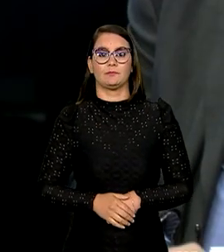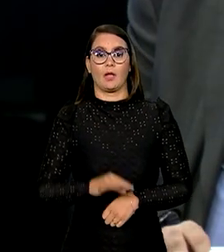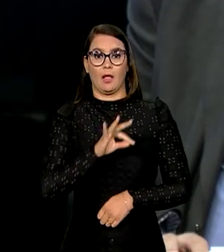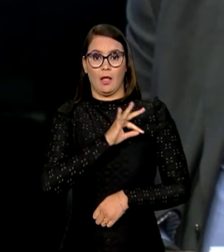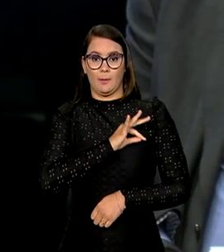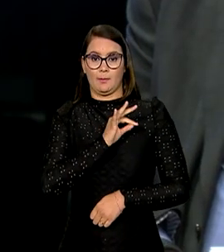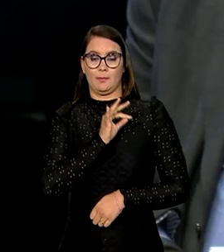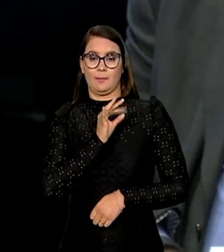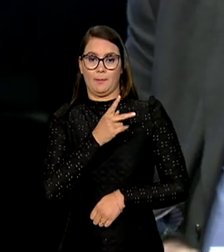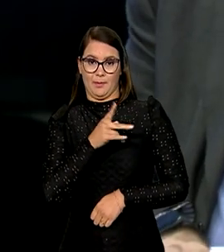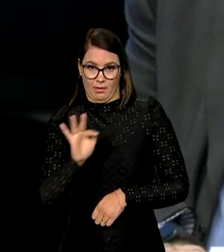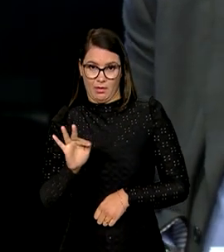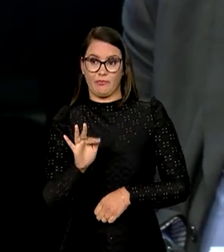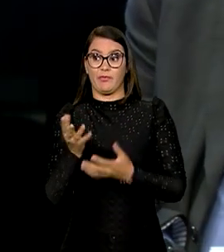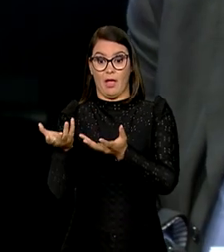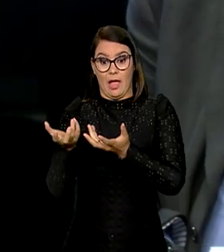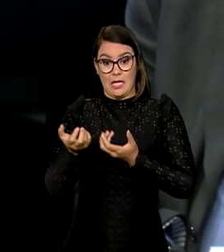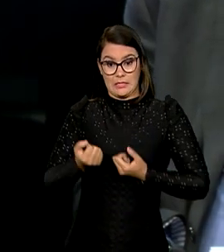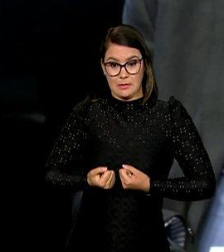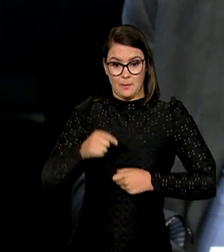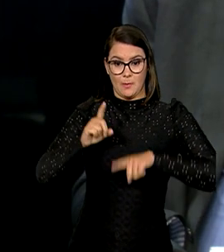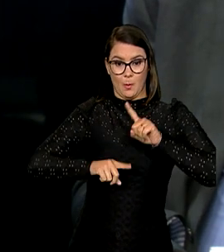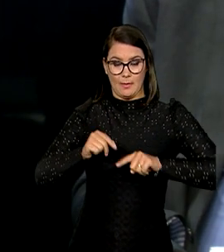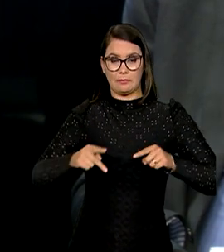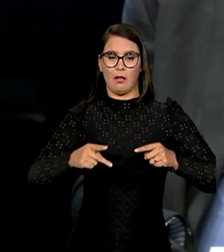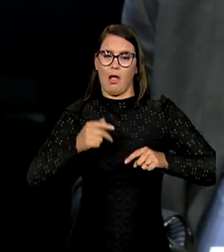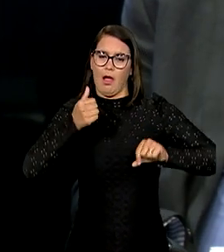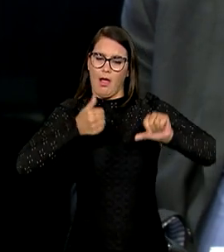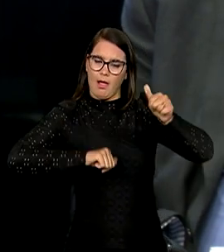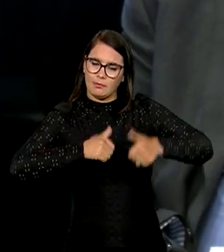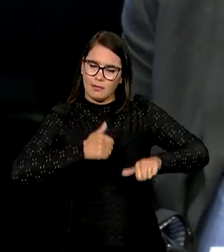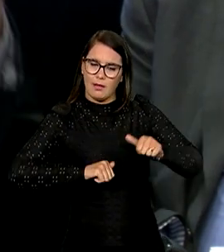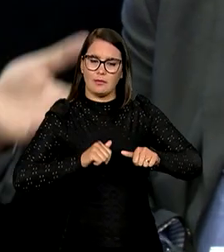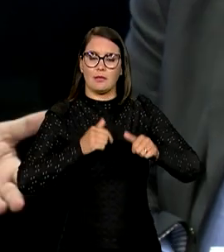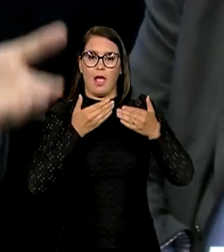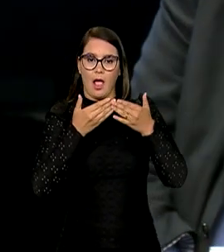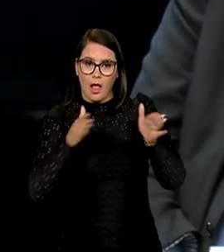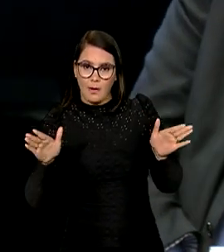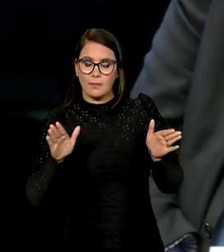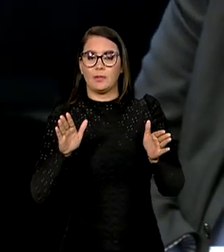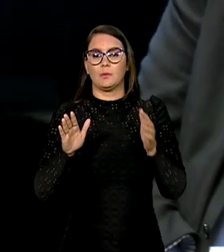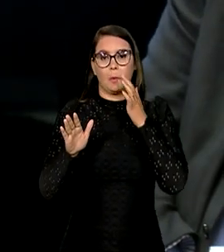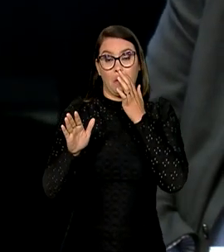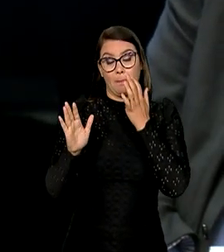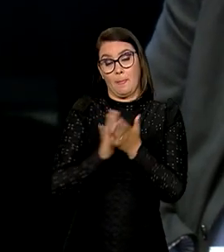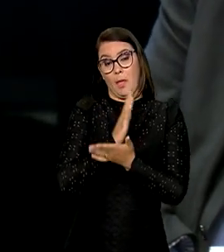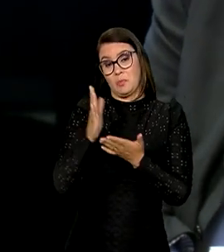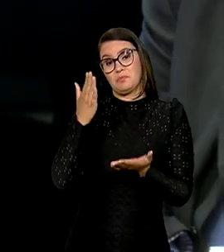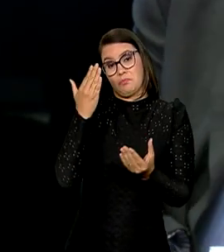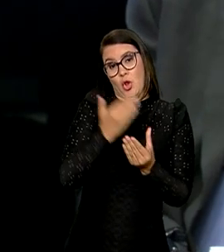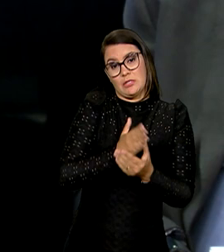receber esse material para que analise a abertura de inquéritos. Alguns inquéritos já